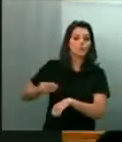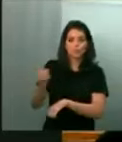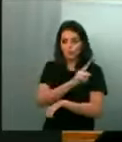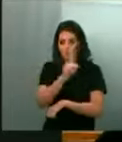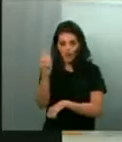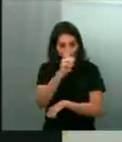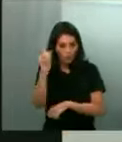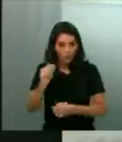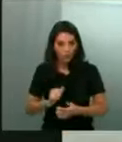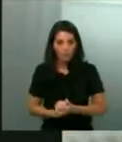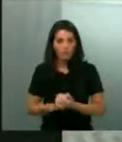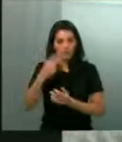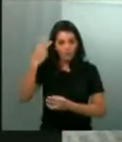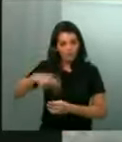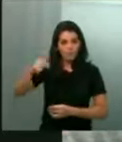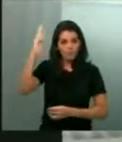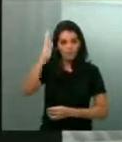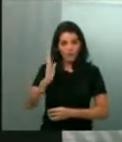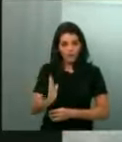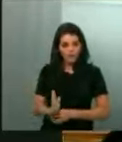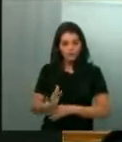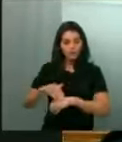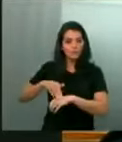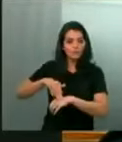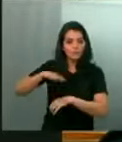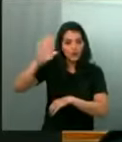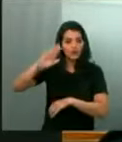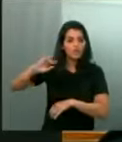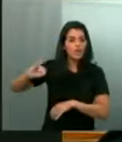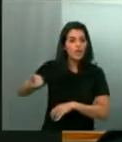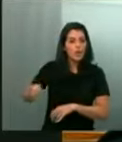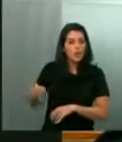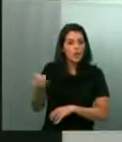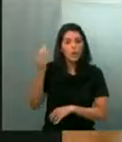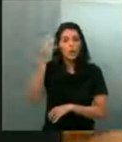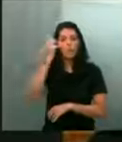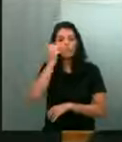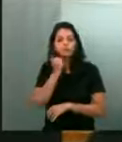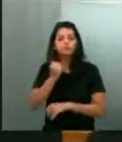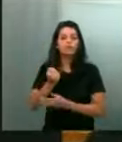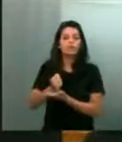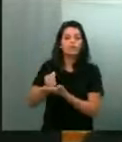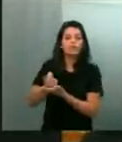dito, é um dos países que mais lucra com farmácias no mundo.